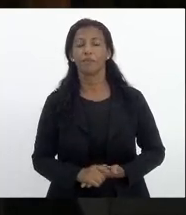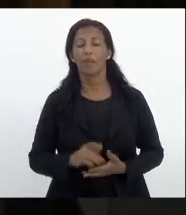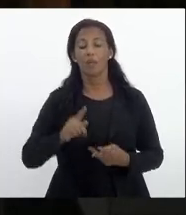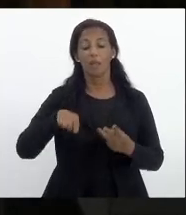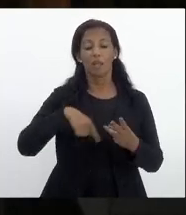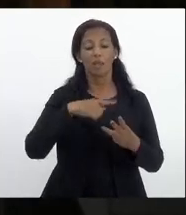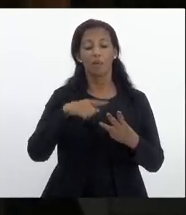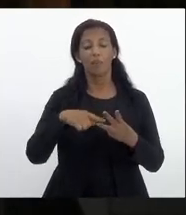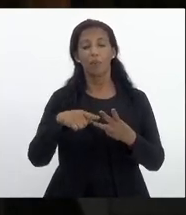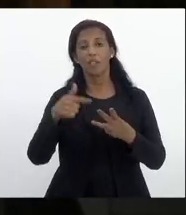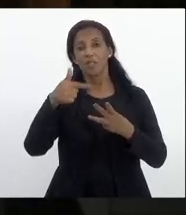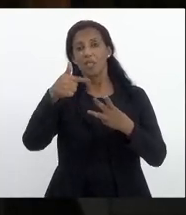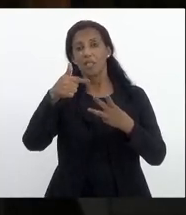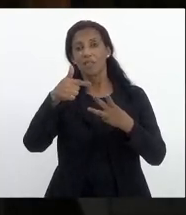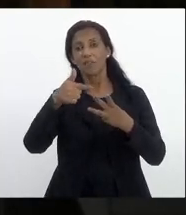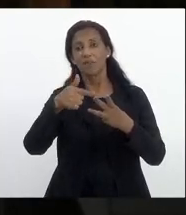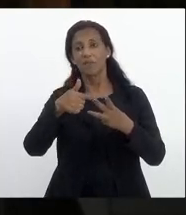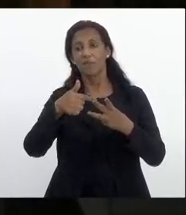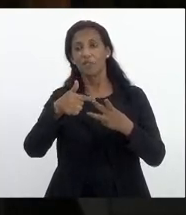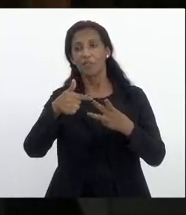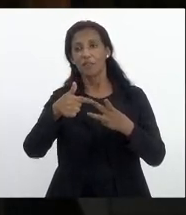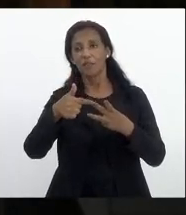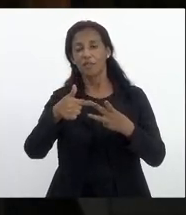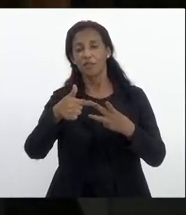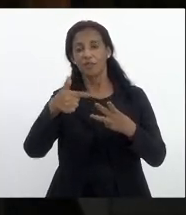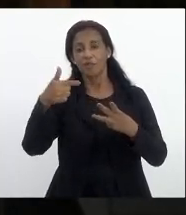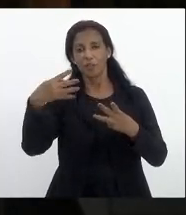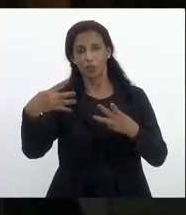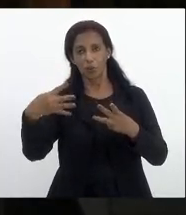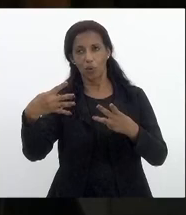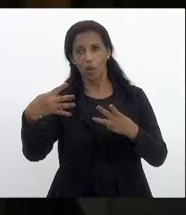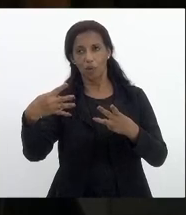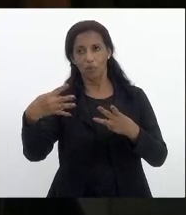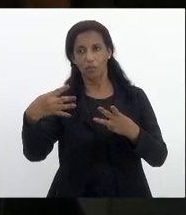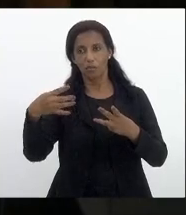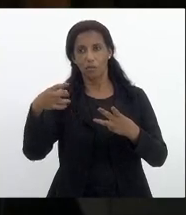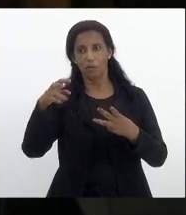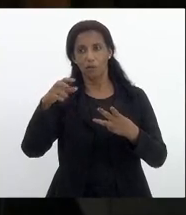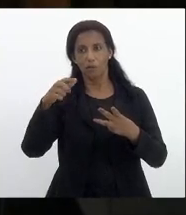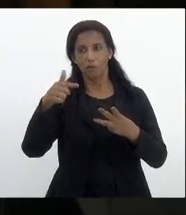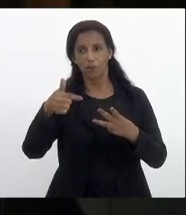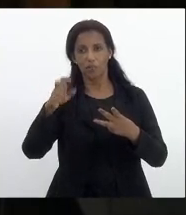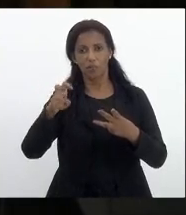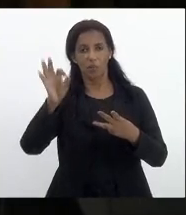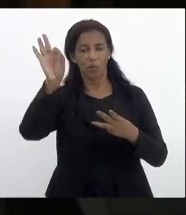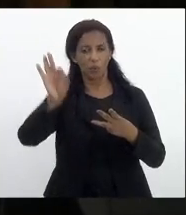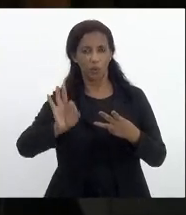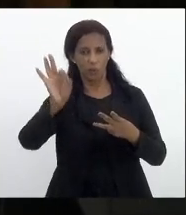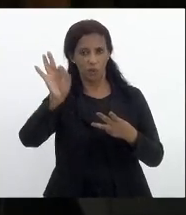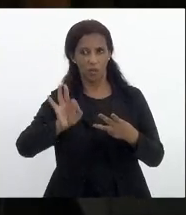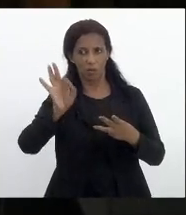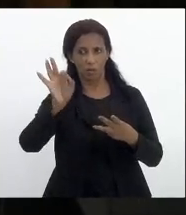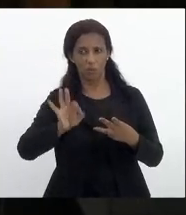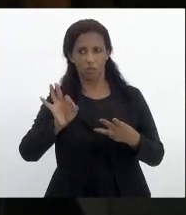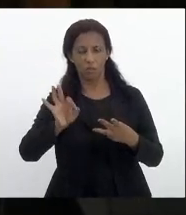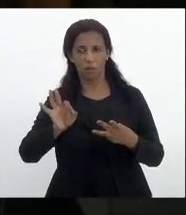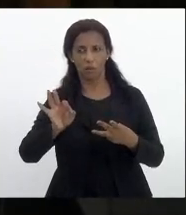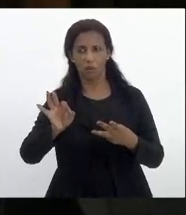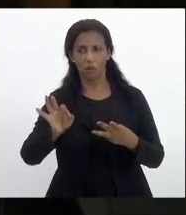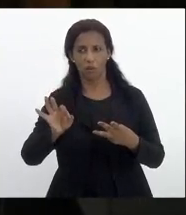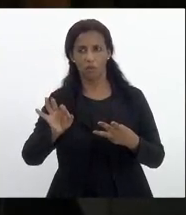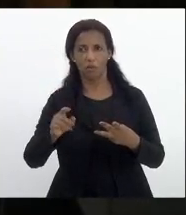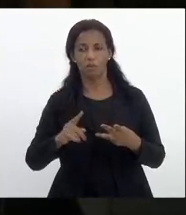janeiro de 24 25 por cento da reposição de